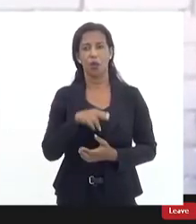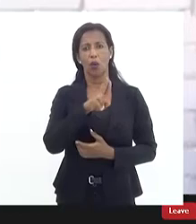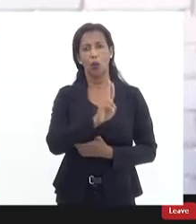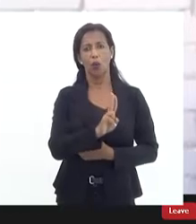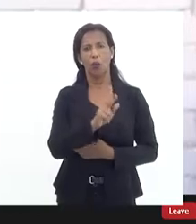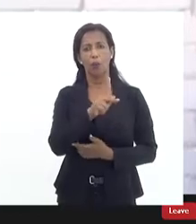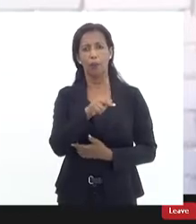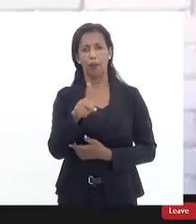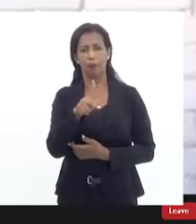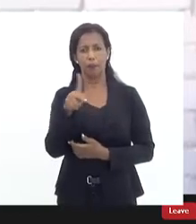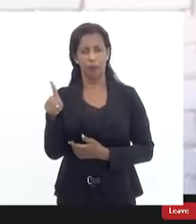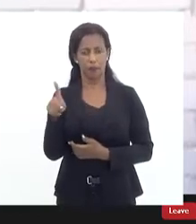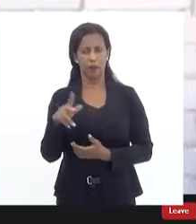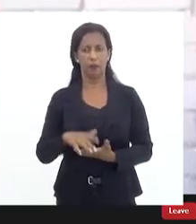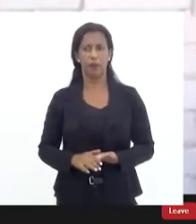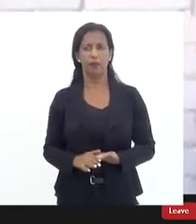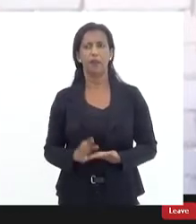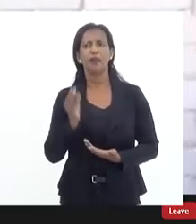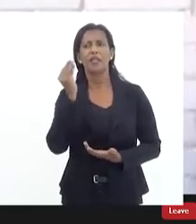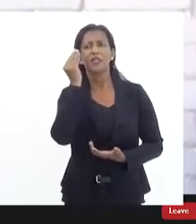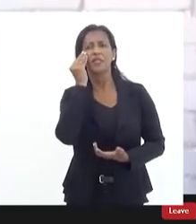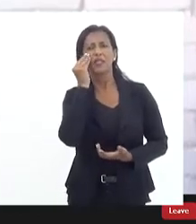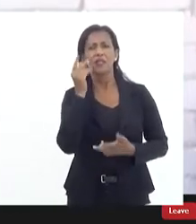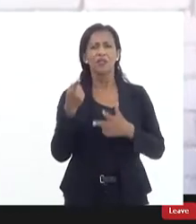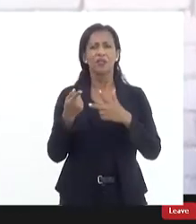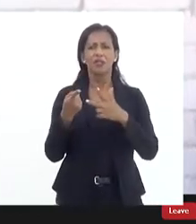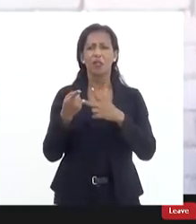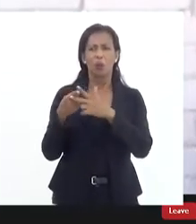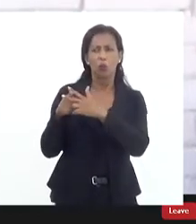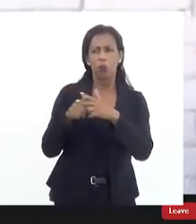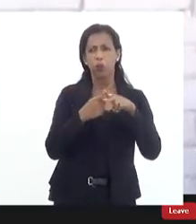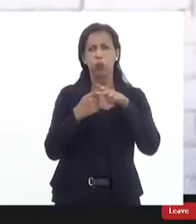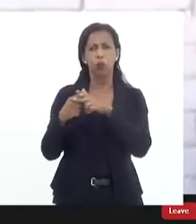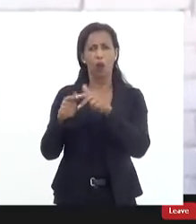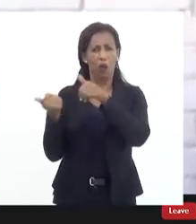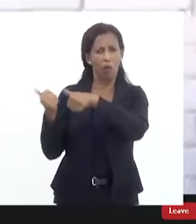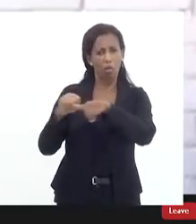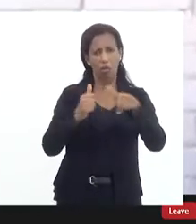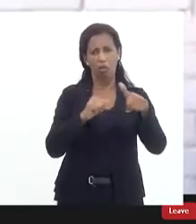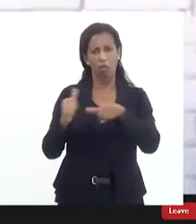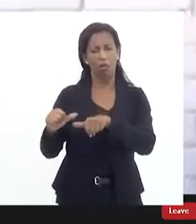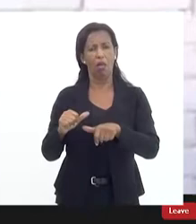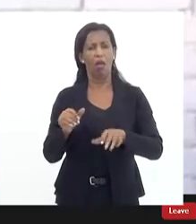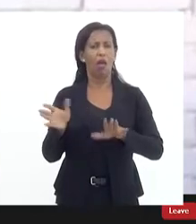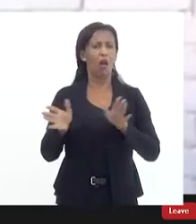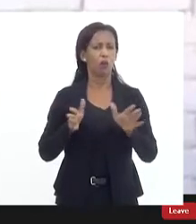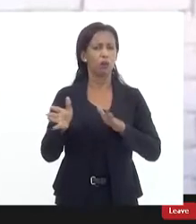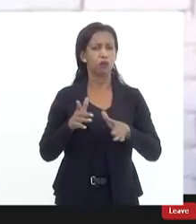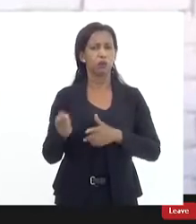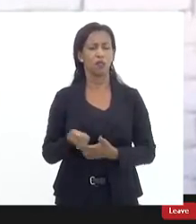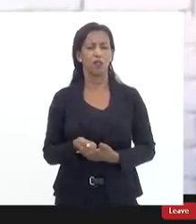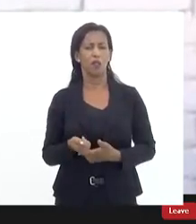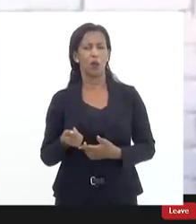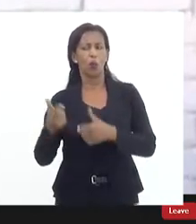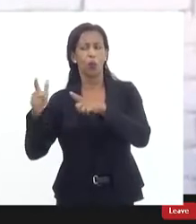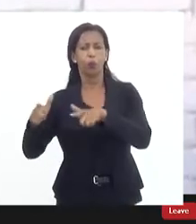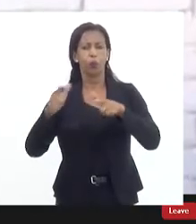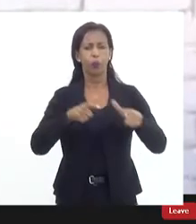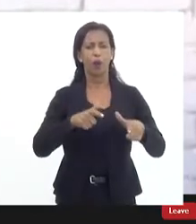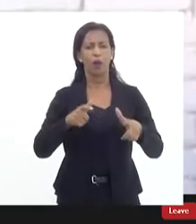tentando fazer algumas pequenas avaliações e vendo ali algumas debilidades e fragilidades